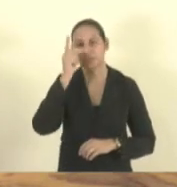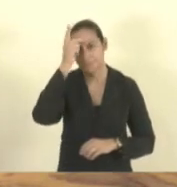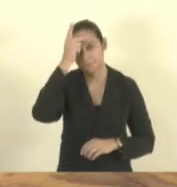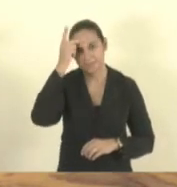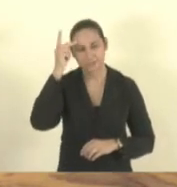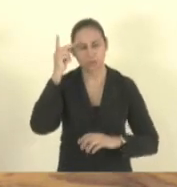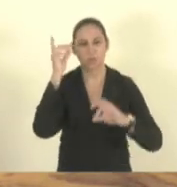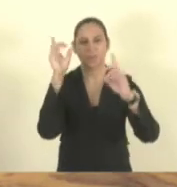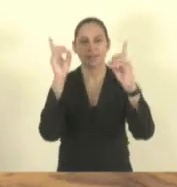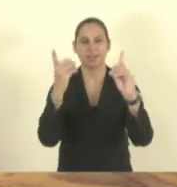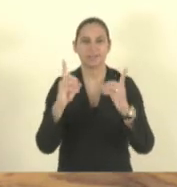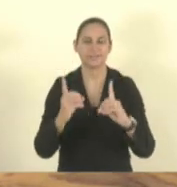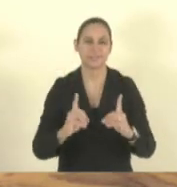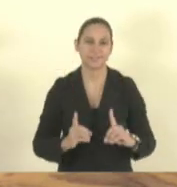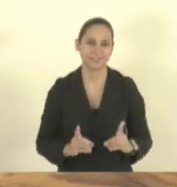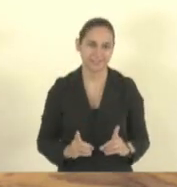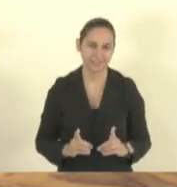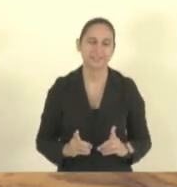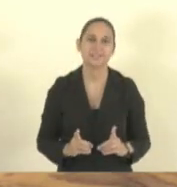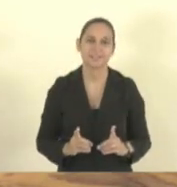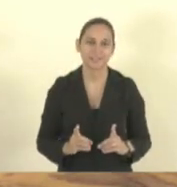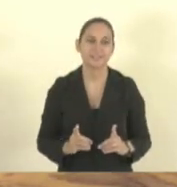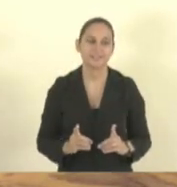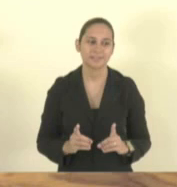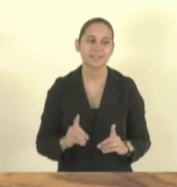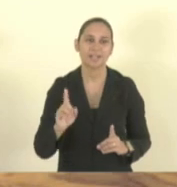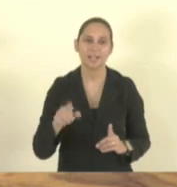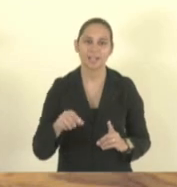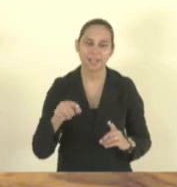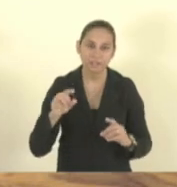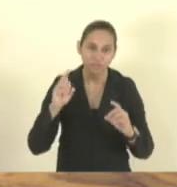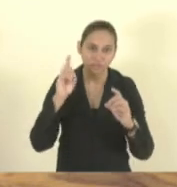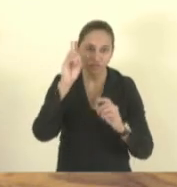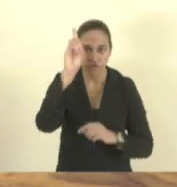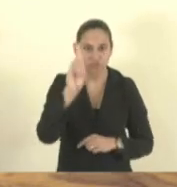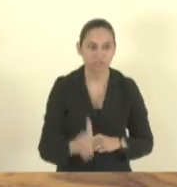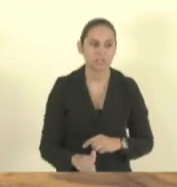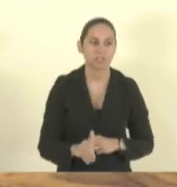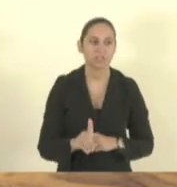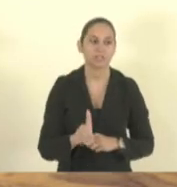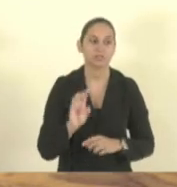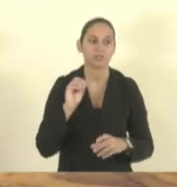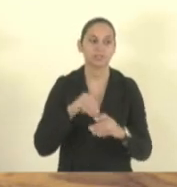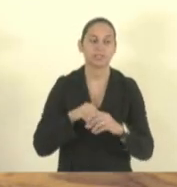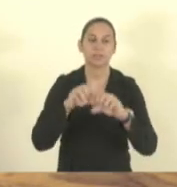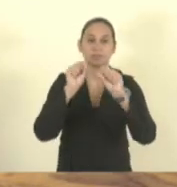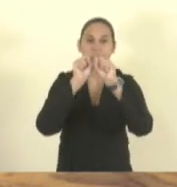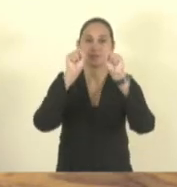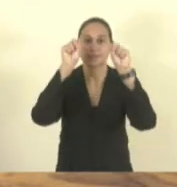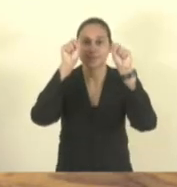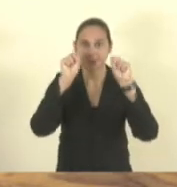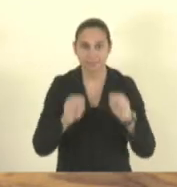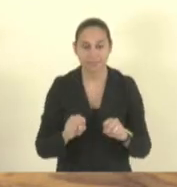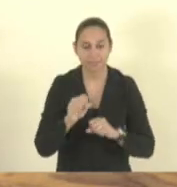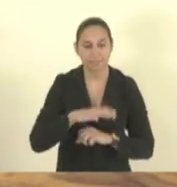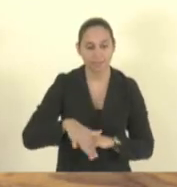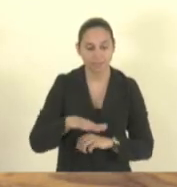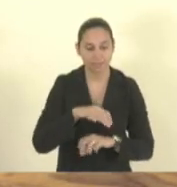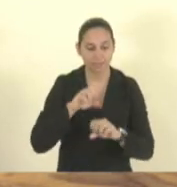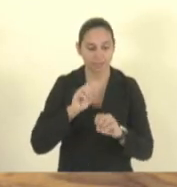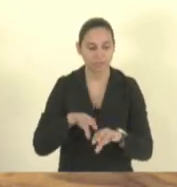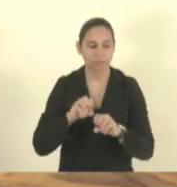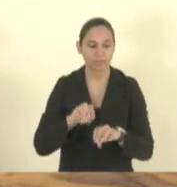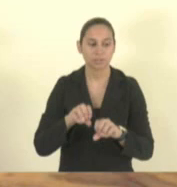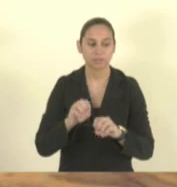deficiência assegurados no sistema educacional inclusivo.